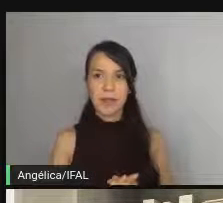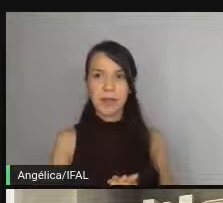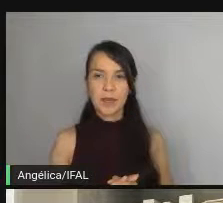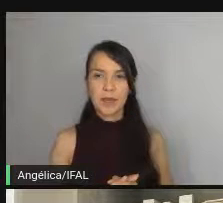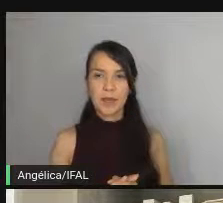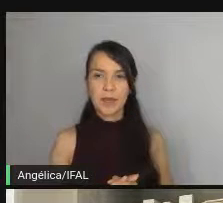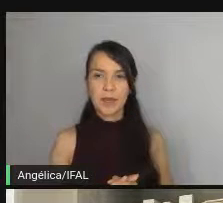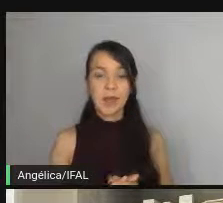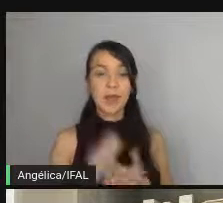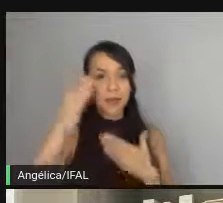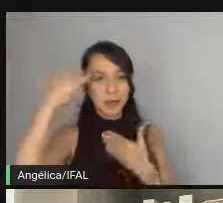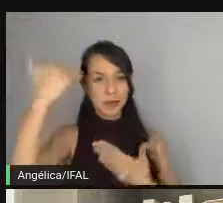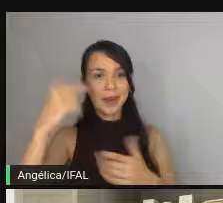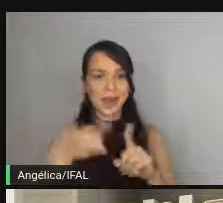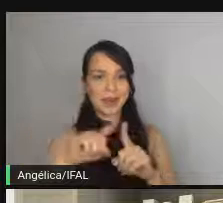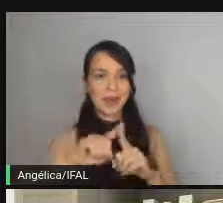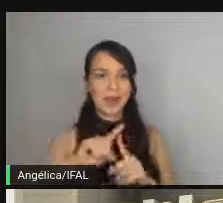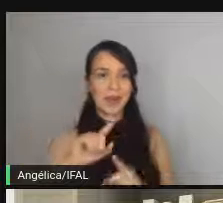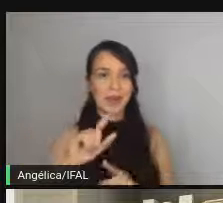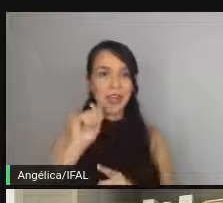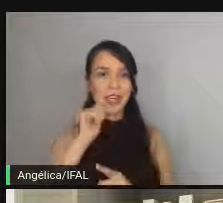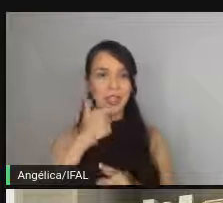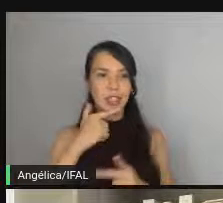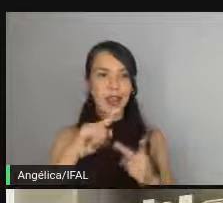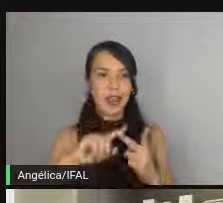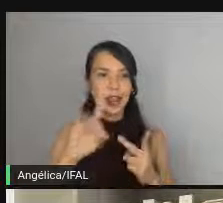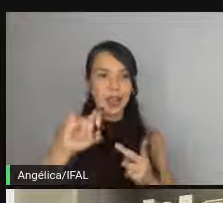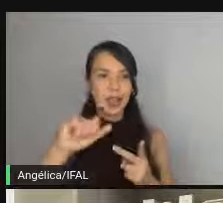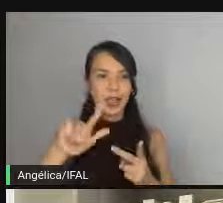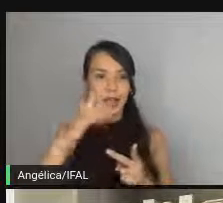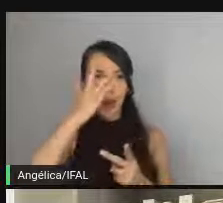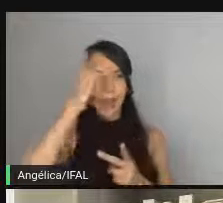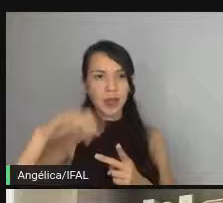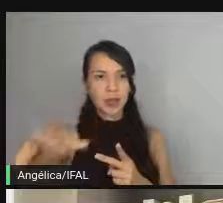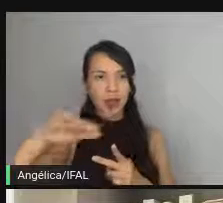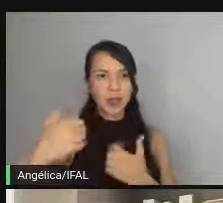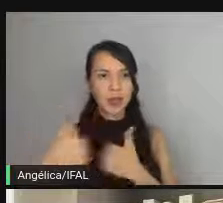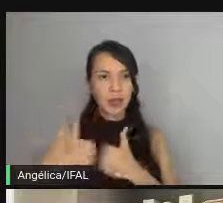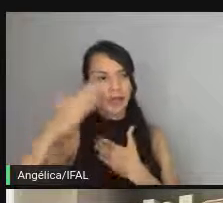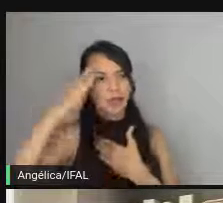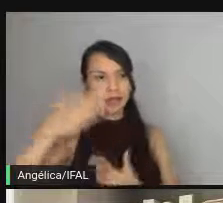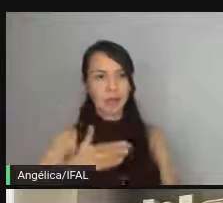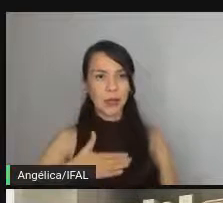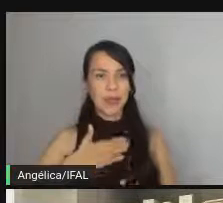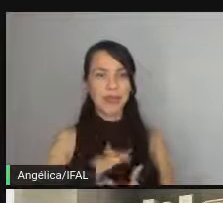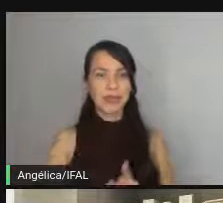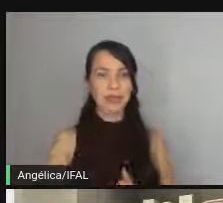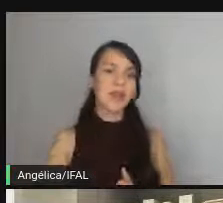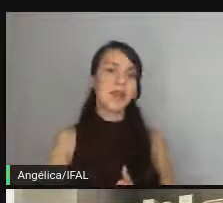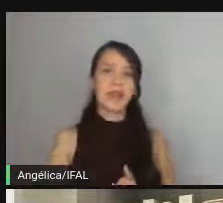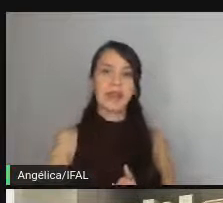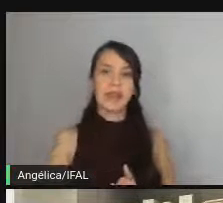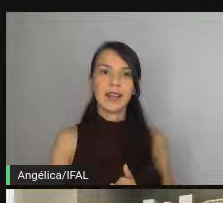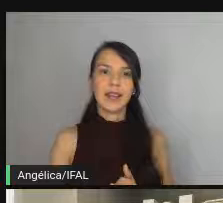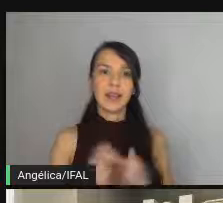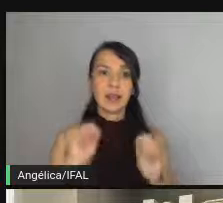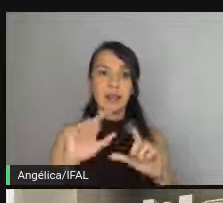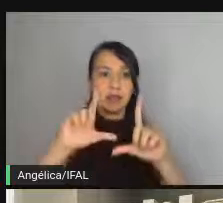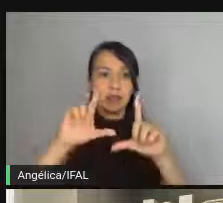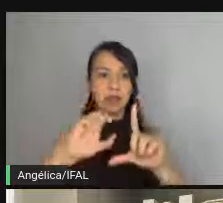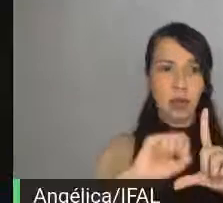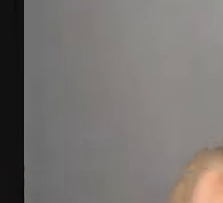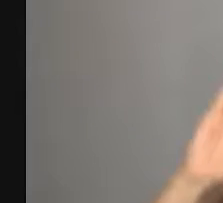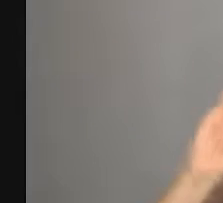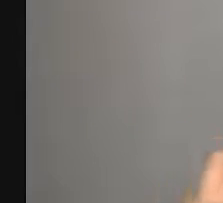e muito obrigado viu Fari minha Angélica galera do ISFAL foi um prazer Roshida a pode parar de compartilhar a tela